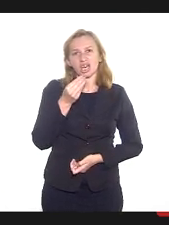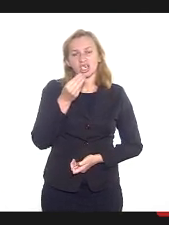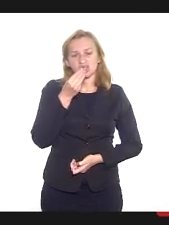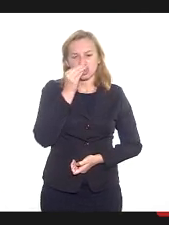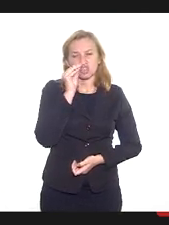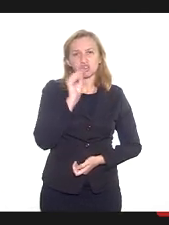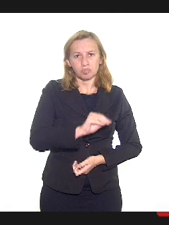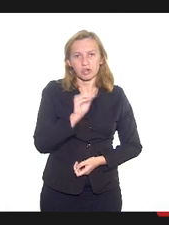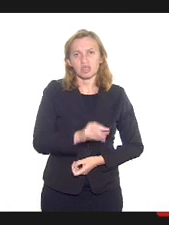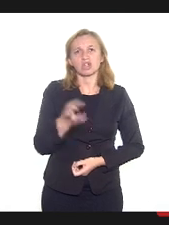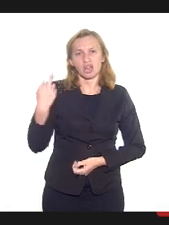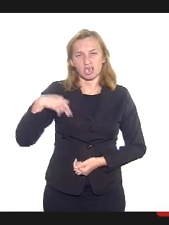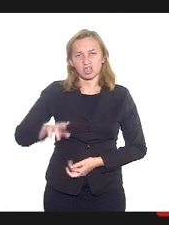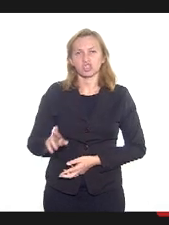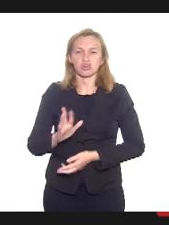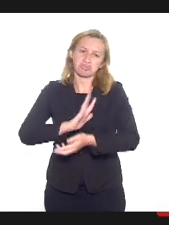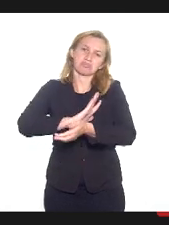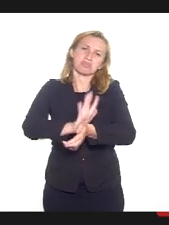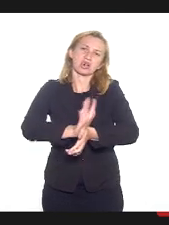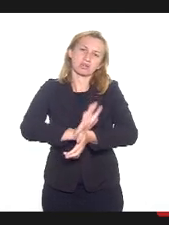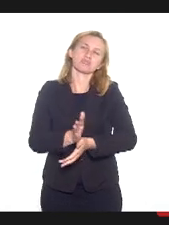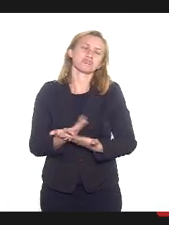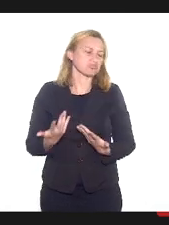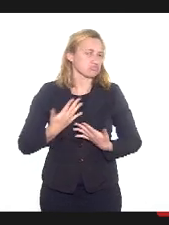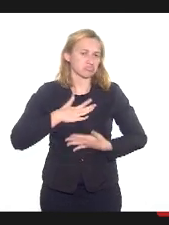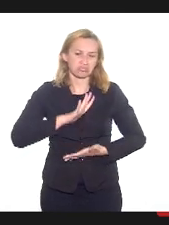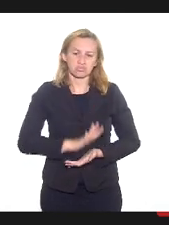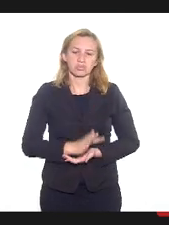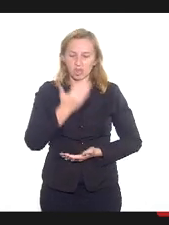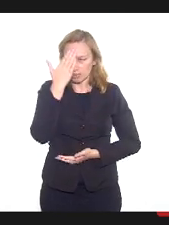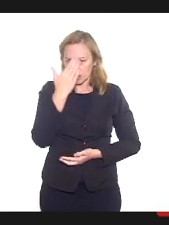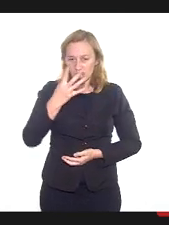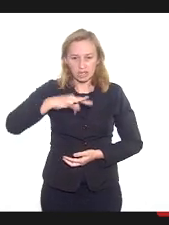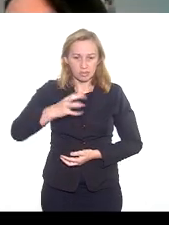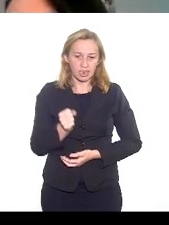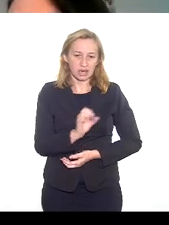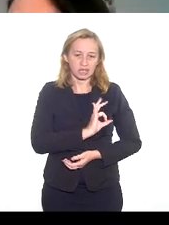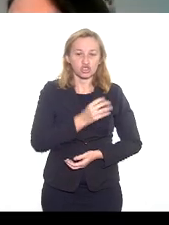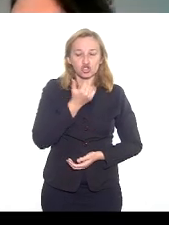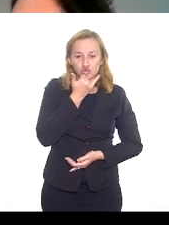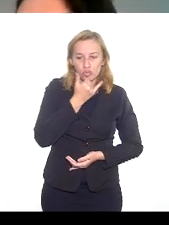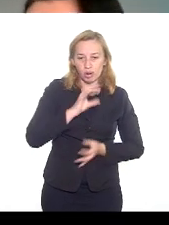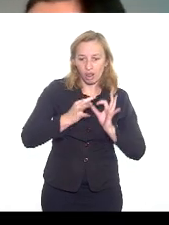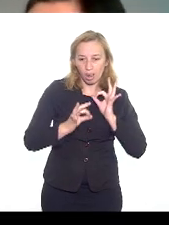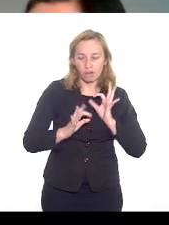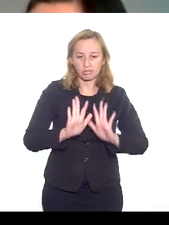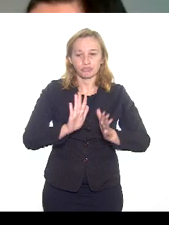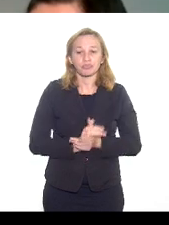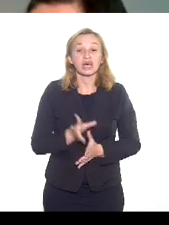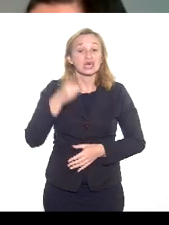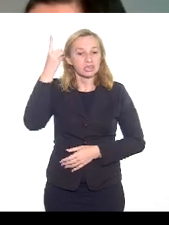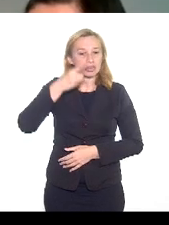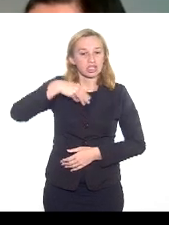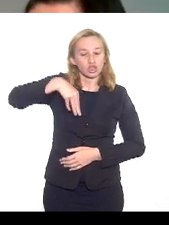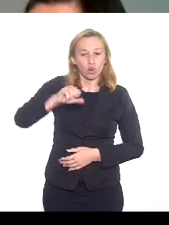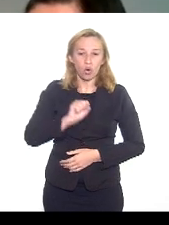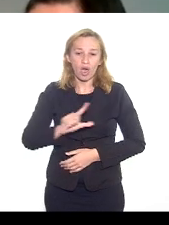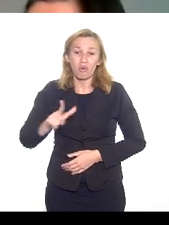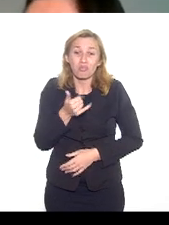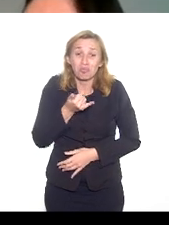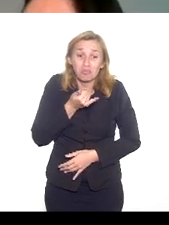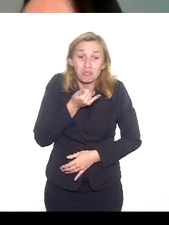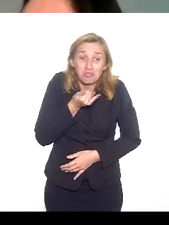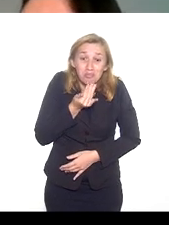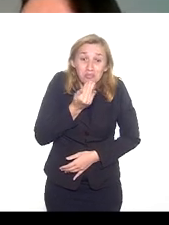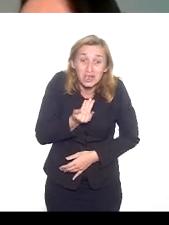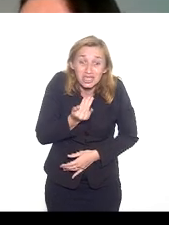preconceito. E eu queria fazer essa abordagem aqui. Agradeço, Marta, e desculpe se me alonguei. Deputado Noel, eu vou pedir para o